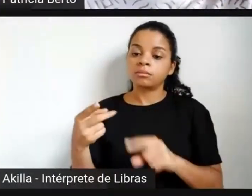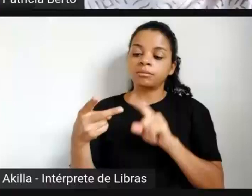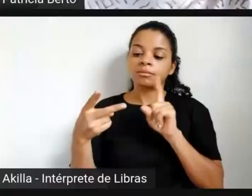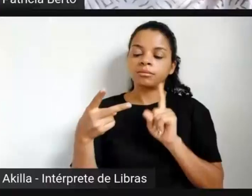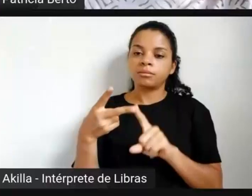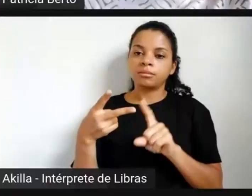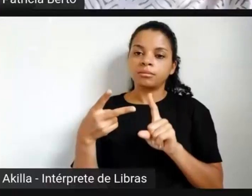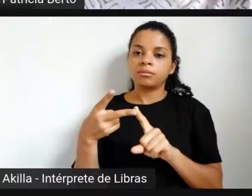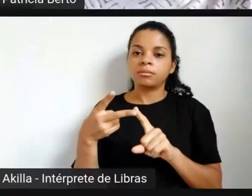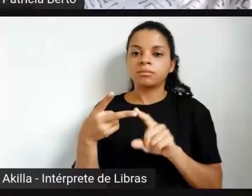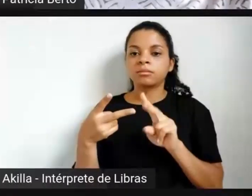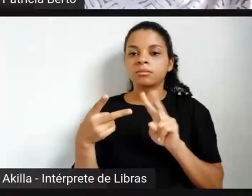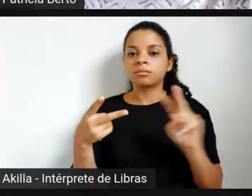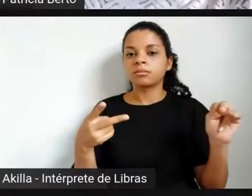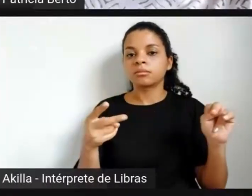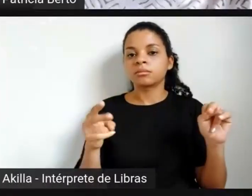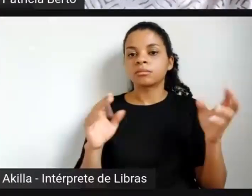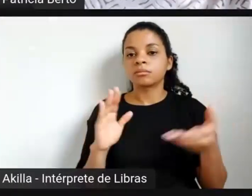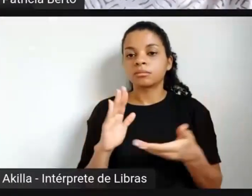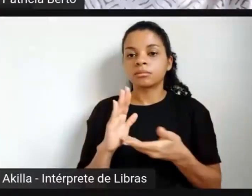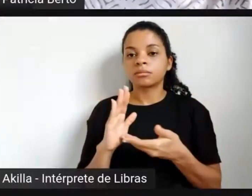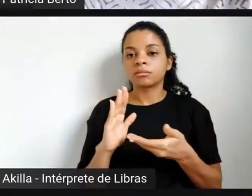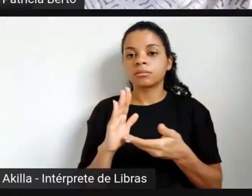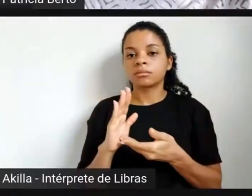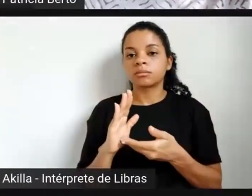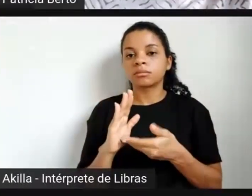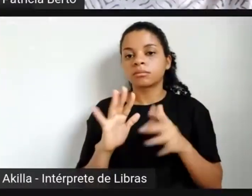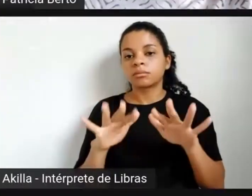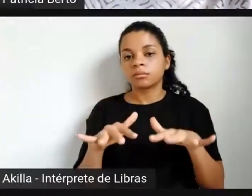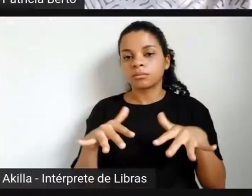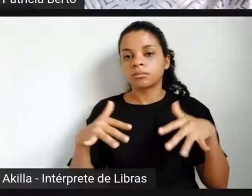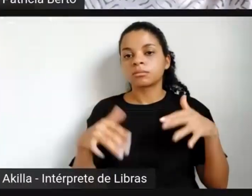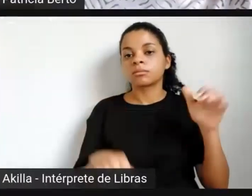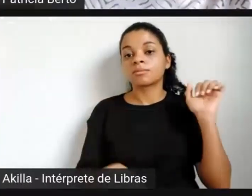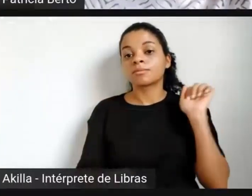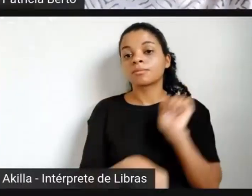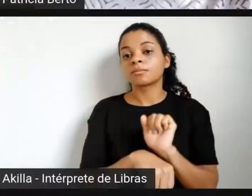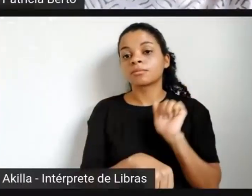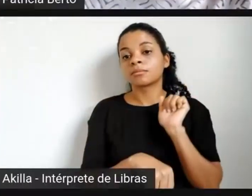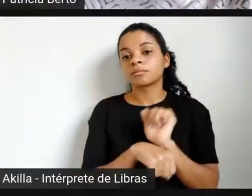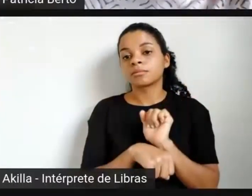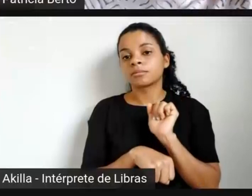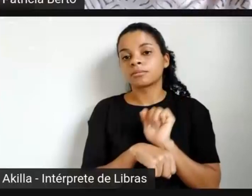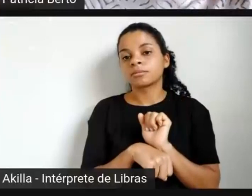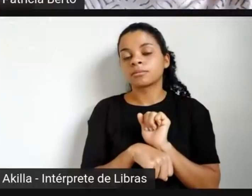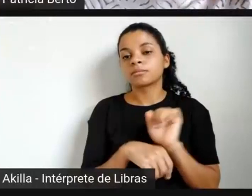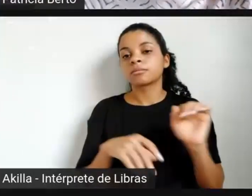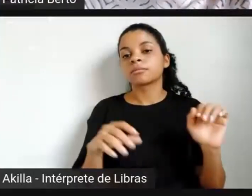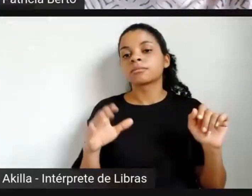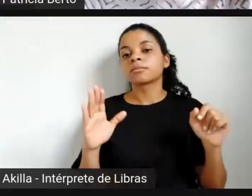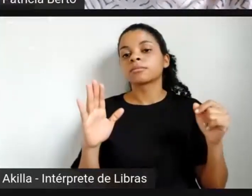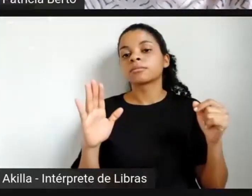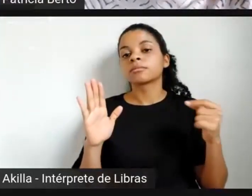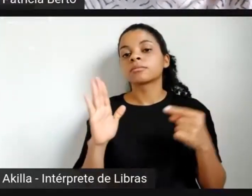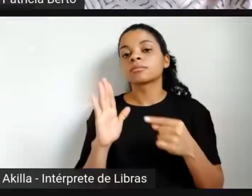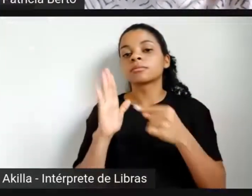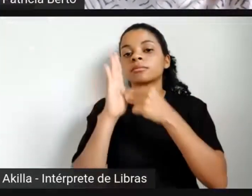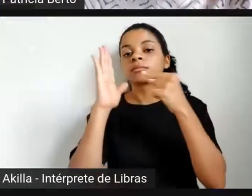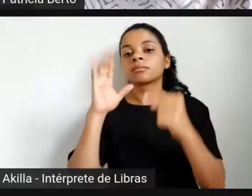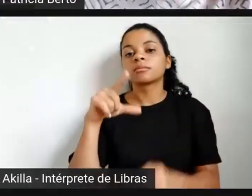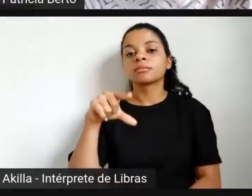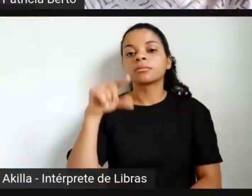dos Deputados, como uma comissão aguardando indicação de membros. Quem tiver